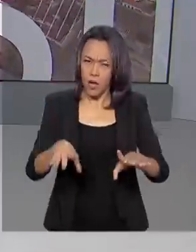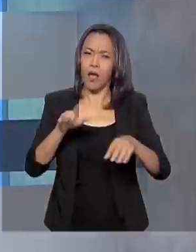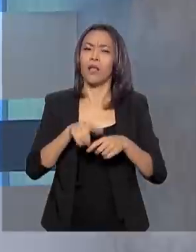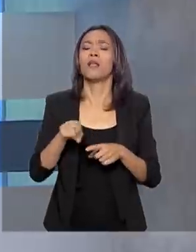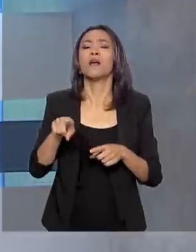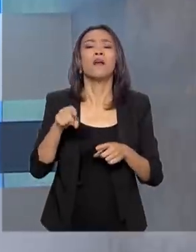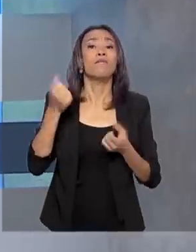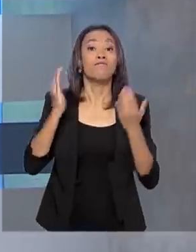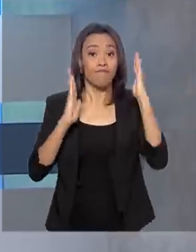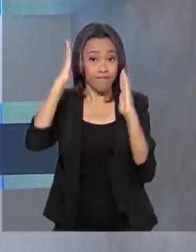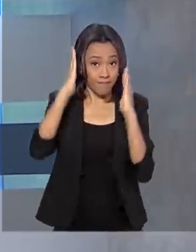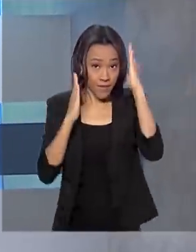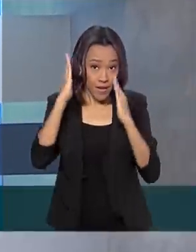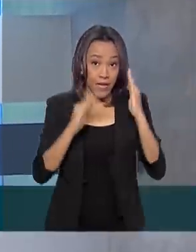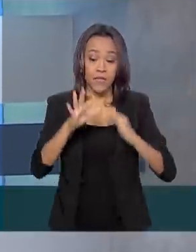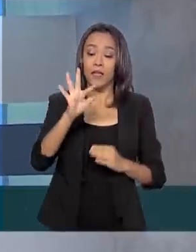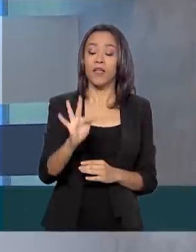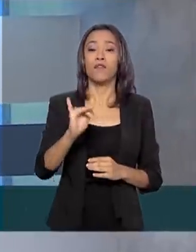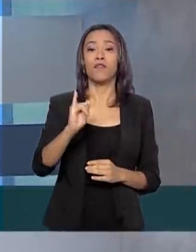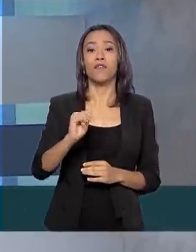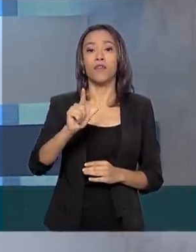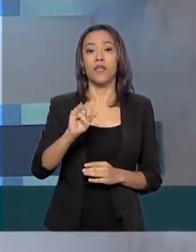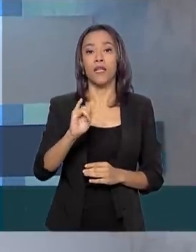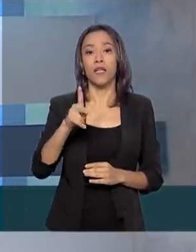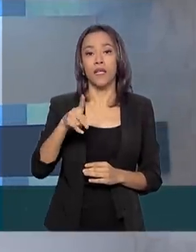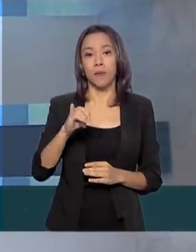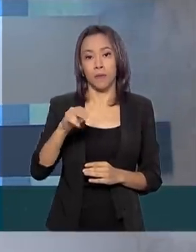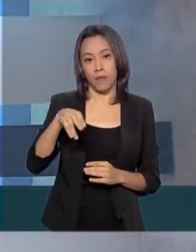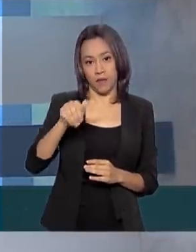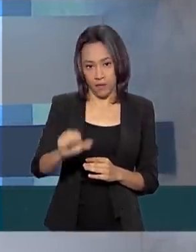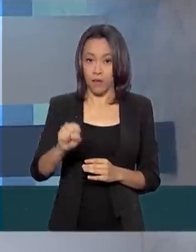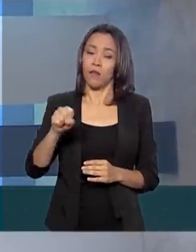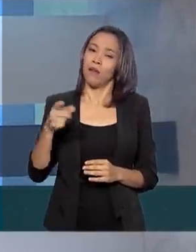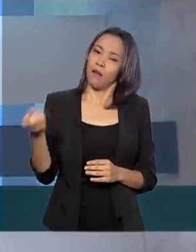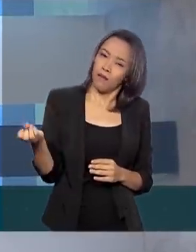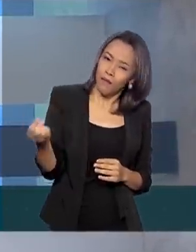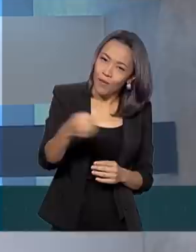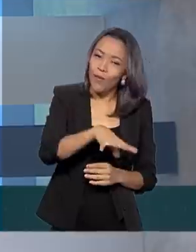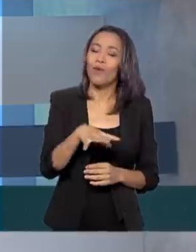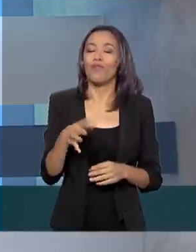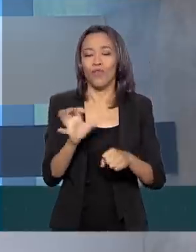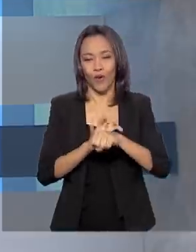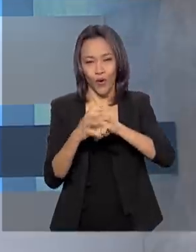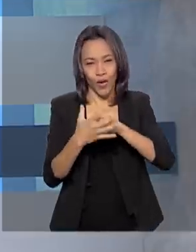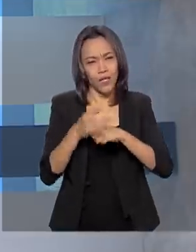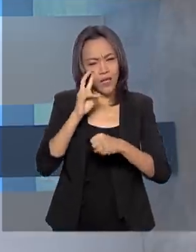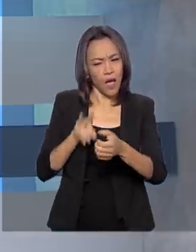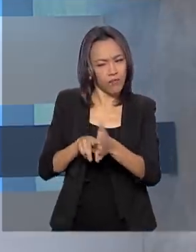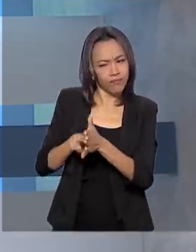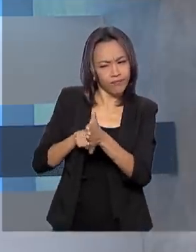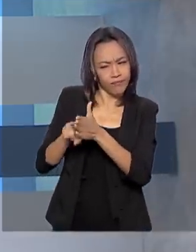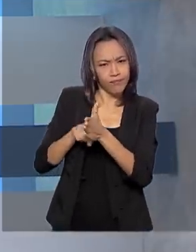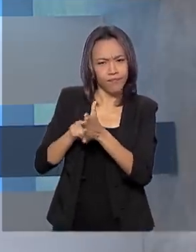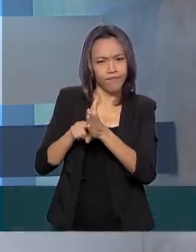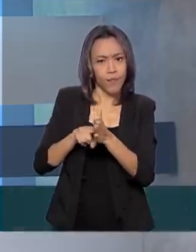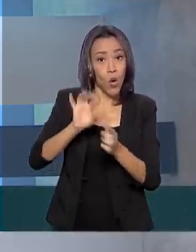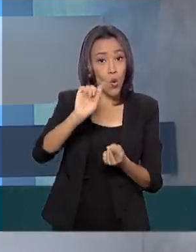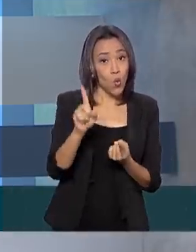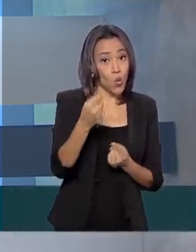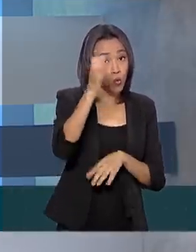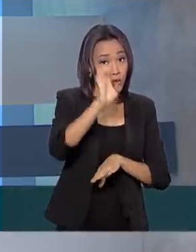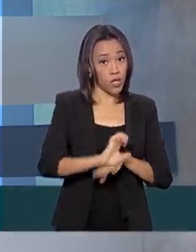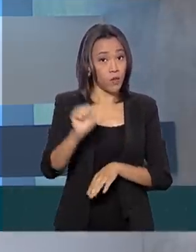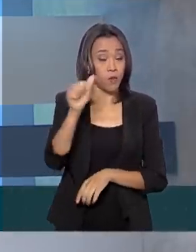Malásia. Até agora, quatro casos suspeitos de infecção pelo novo coronavírus estão sendo analisados. Um no Rio de